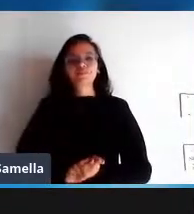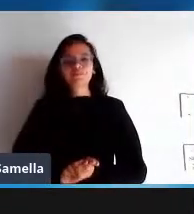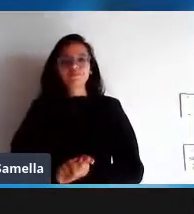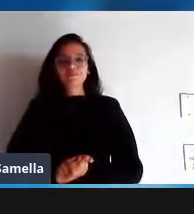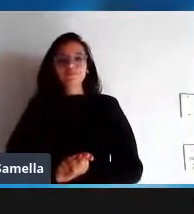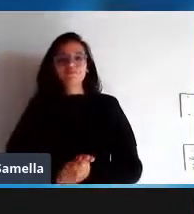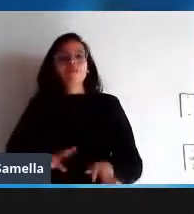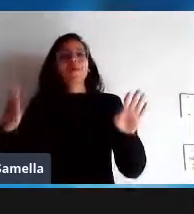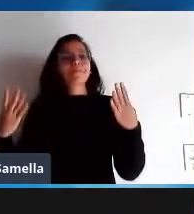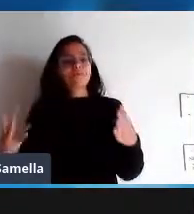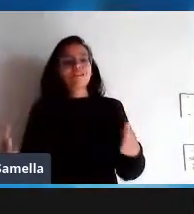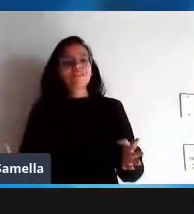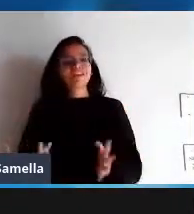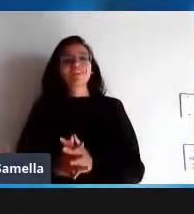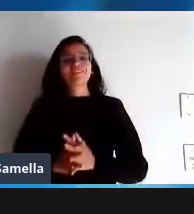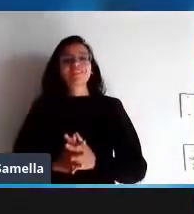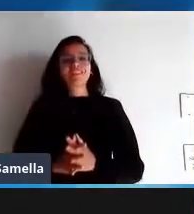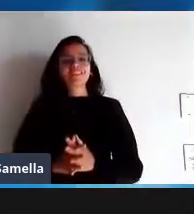maravilha